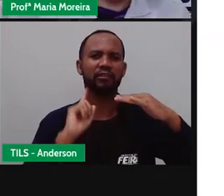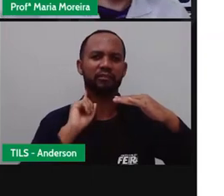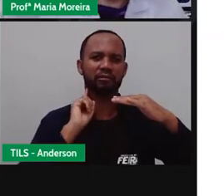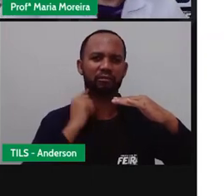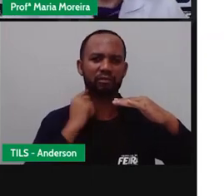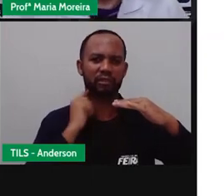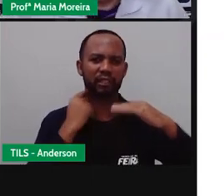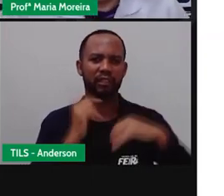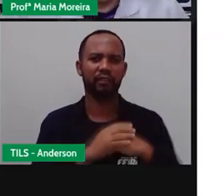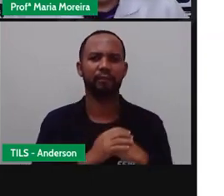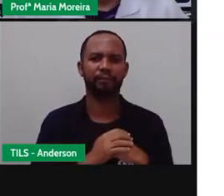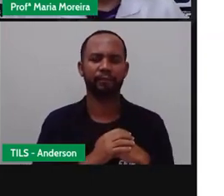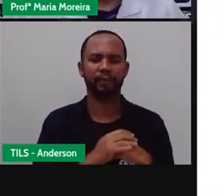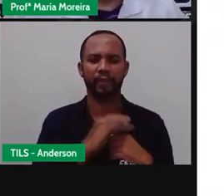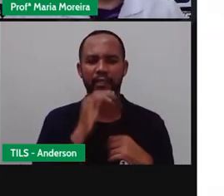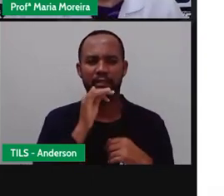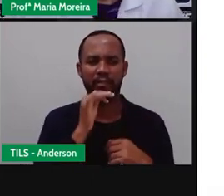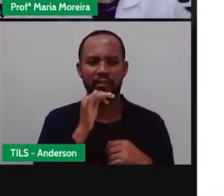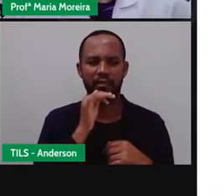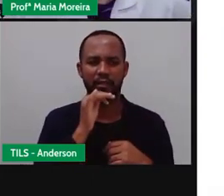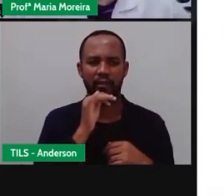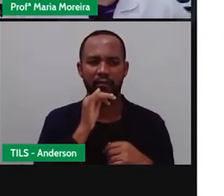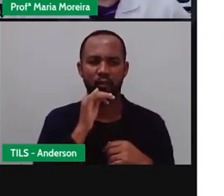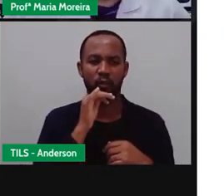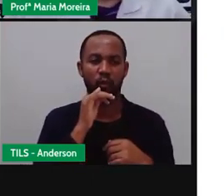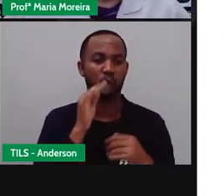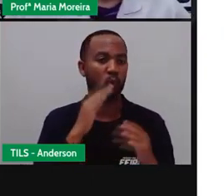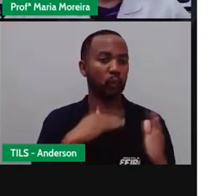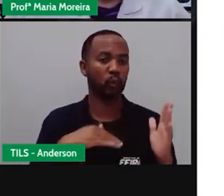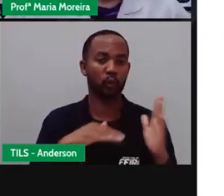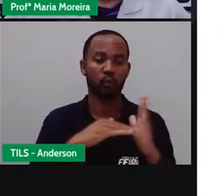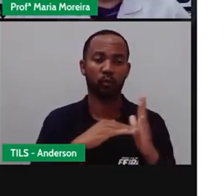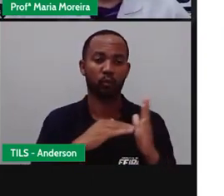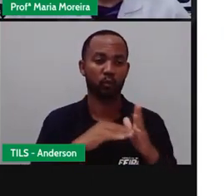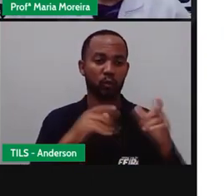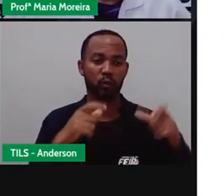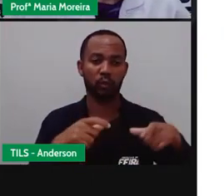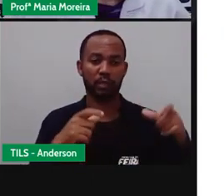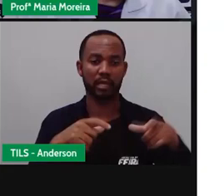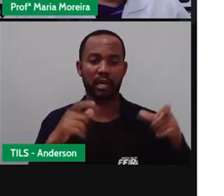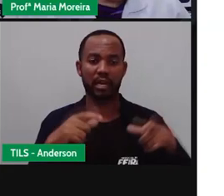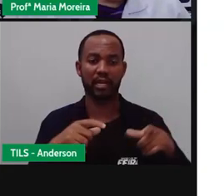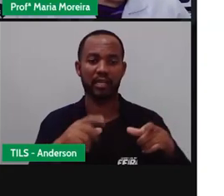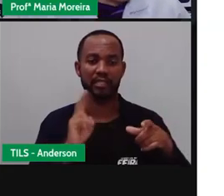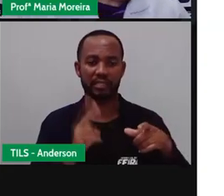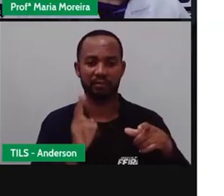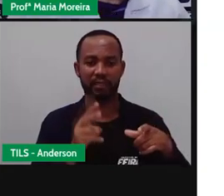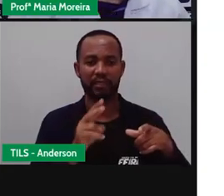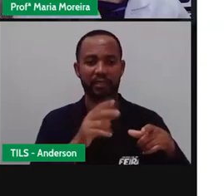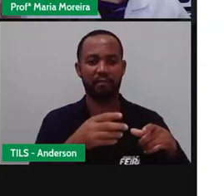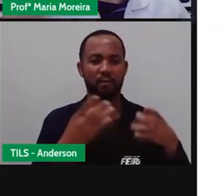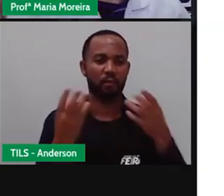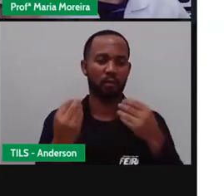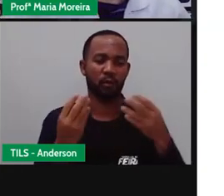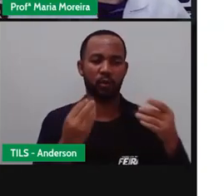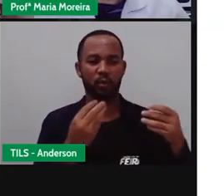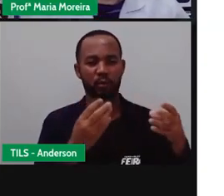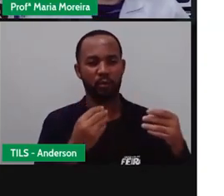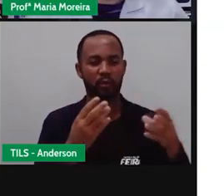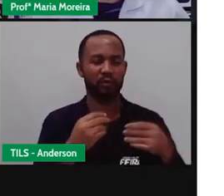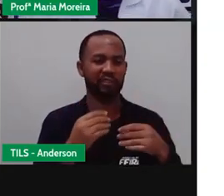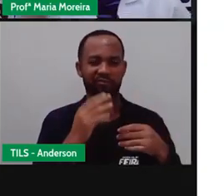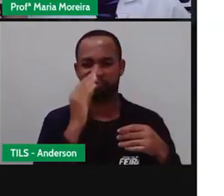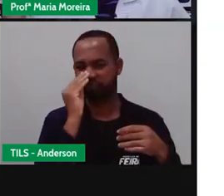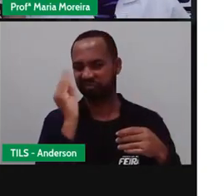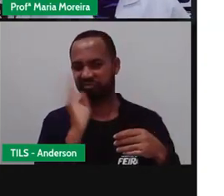Todo mundo da sua rua, né? Acumula o lixo em determinado local Só que aí, acumula de deixar